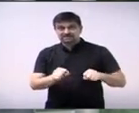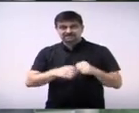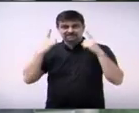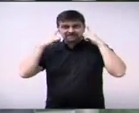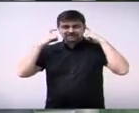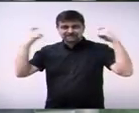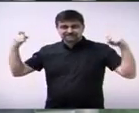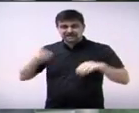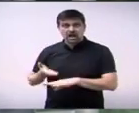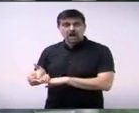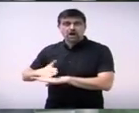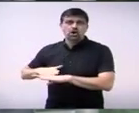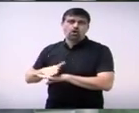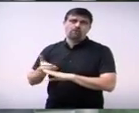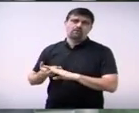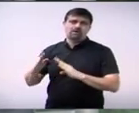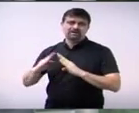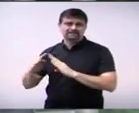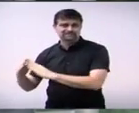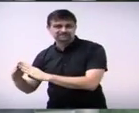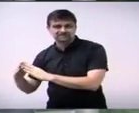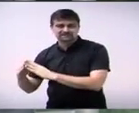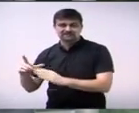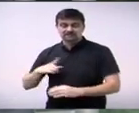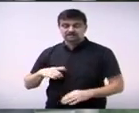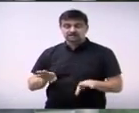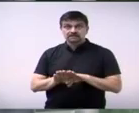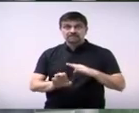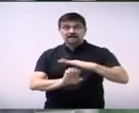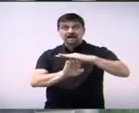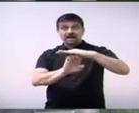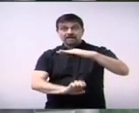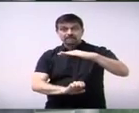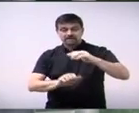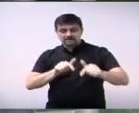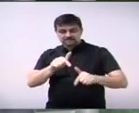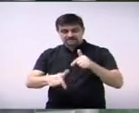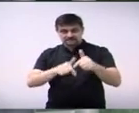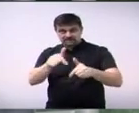afetar várias empresas no município de paulínia